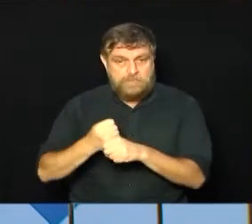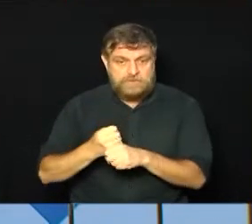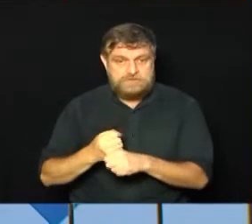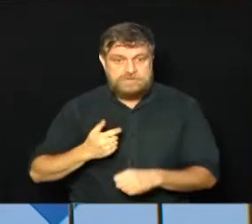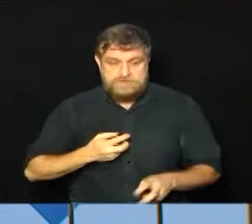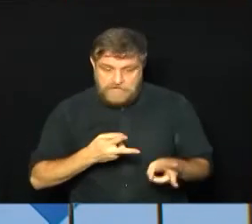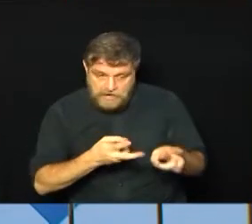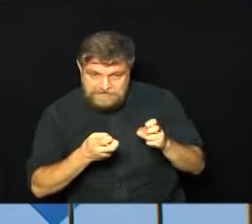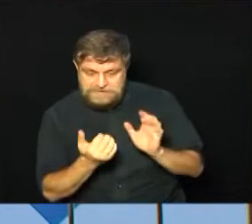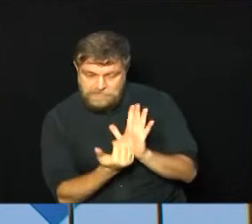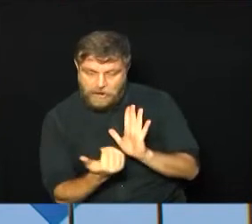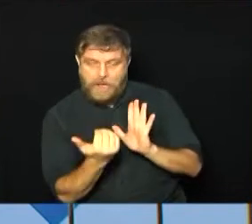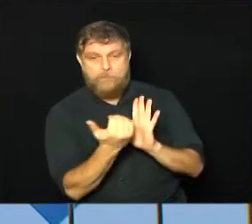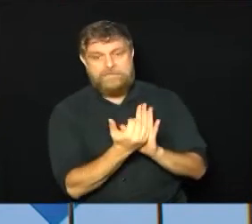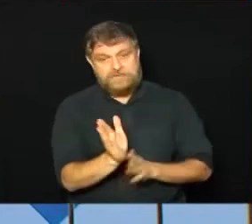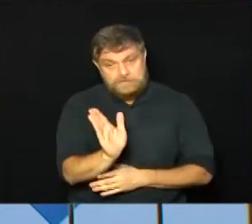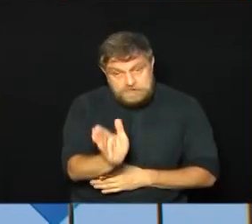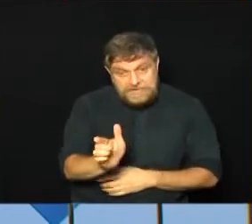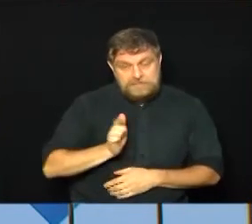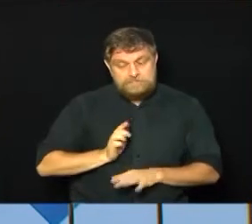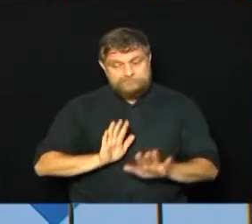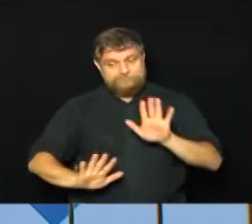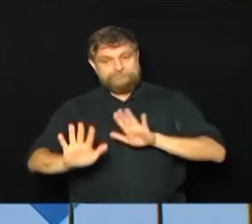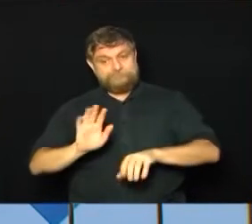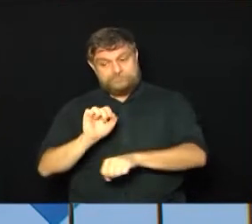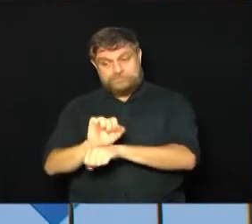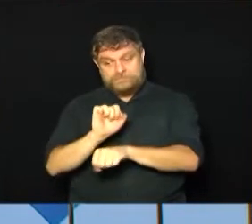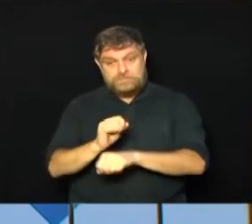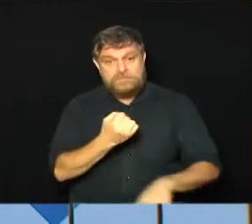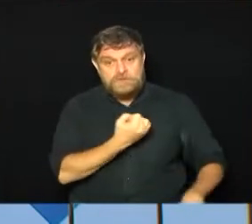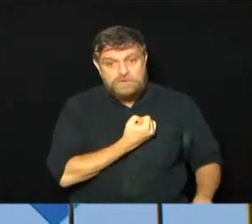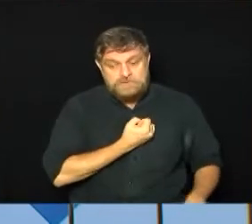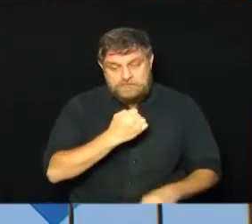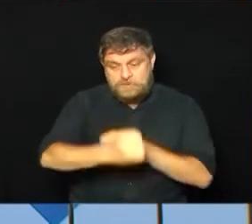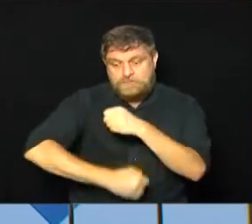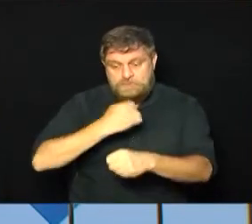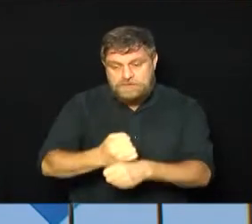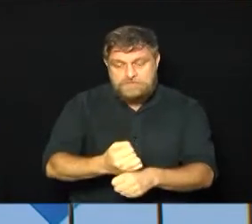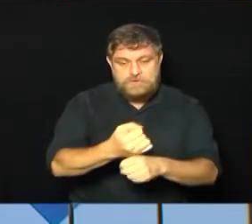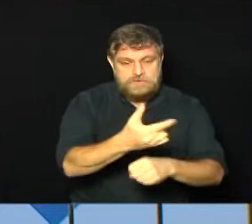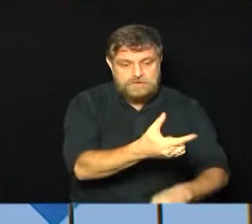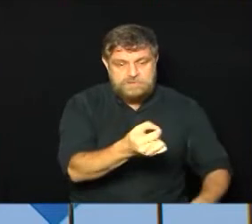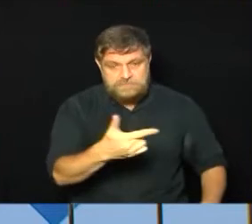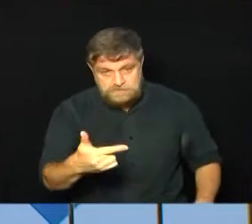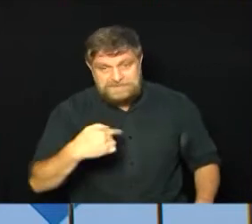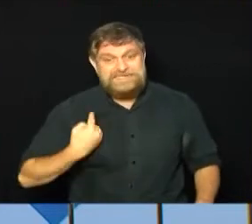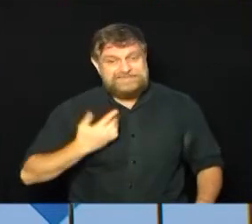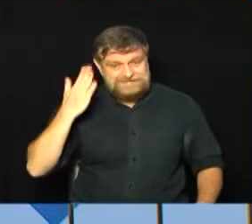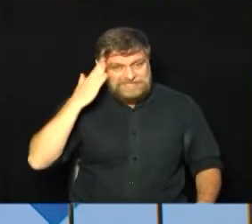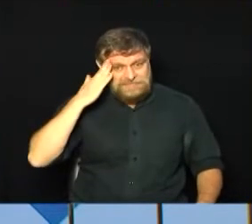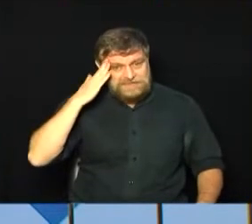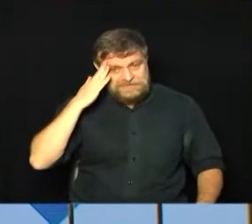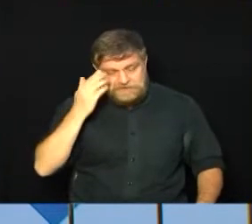esse aumento. A gente agora fica aí também no aguardo dos números de 2022. A gente sabe que está tendo aí uma epidemia,